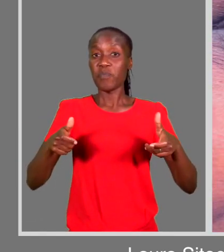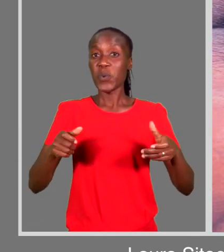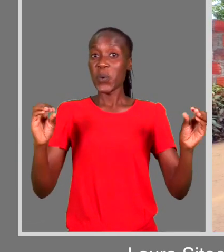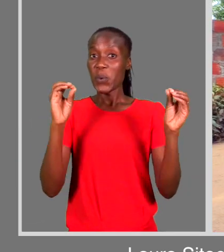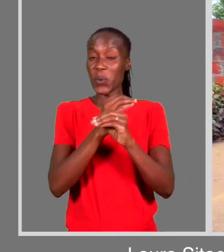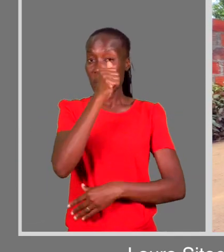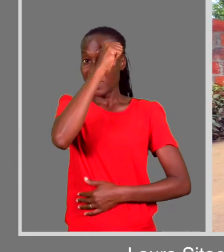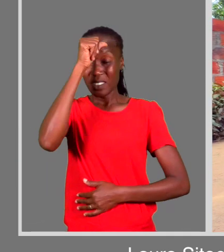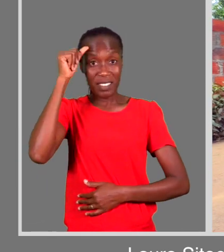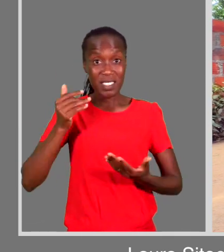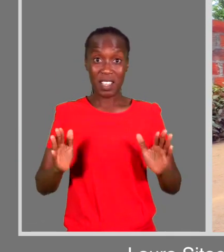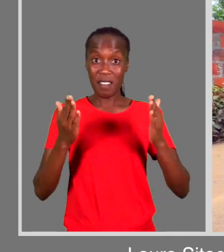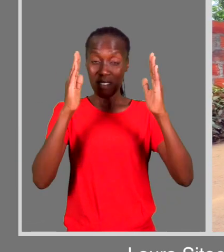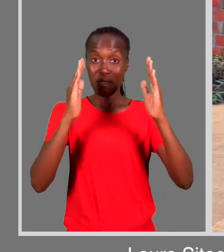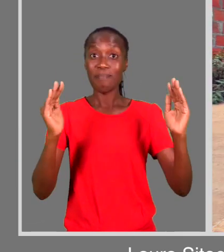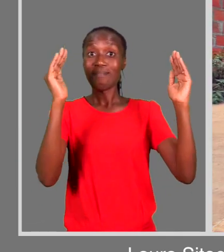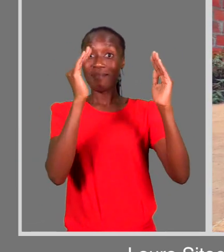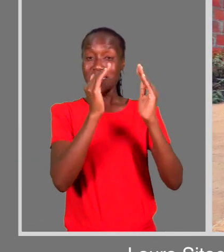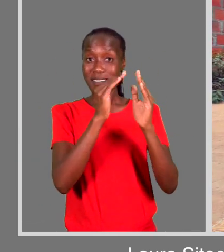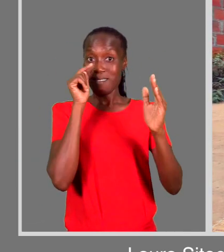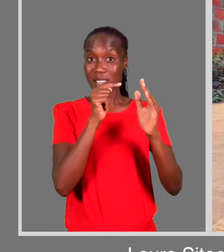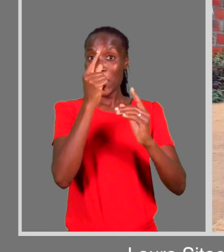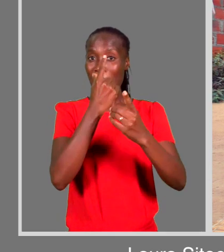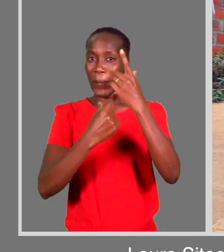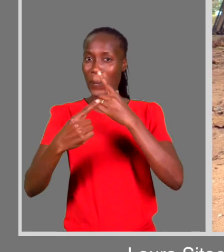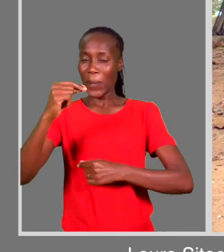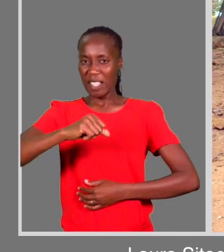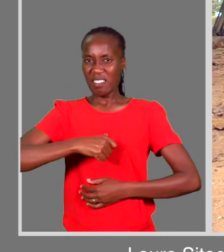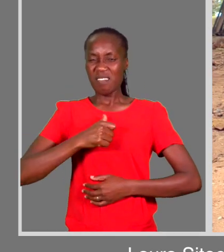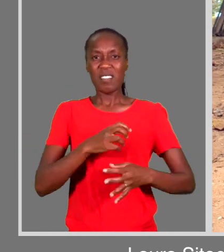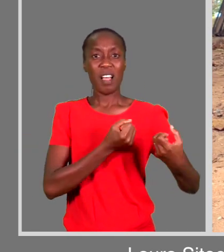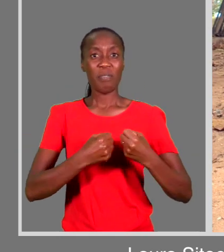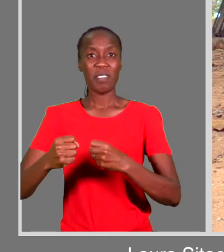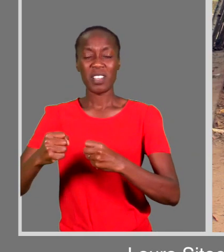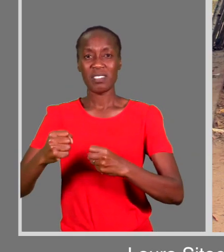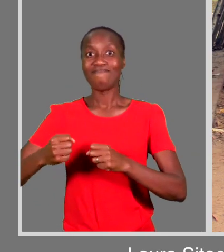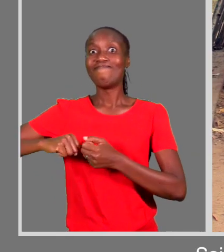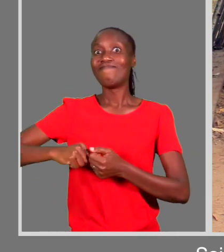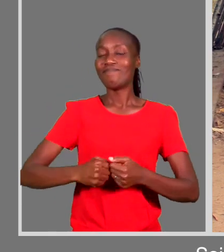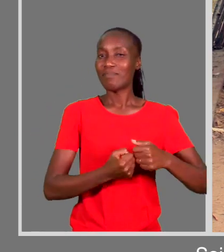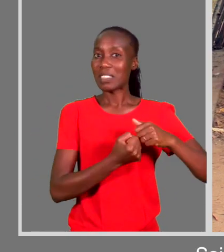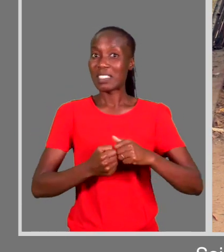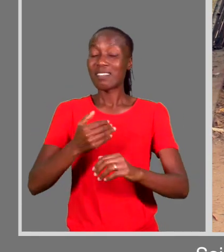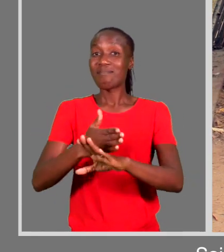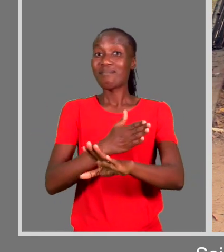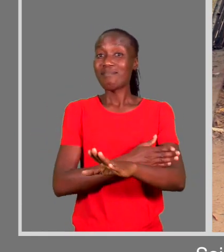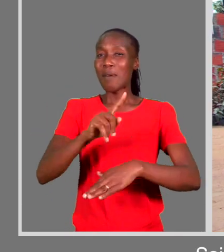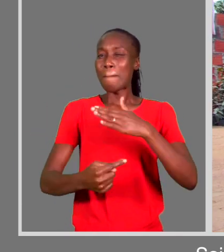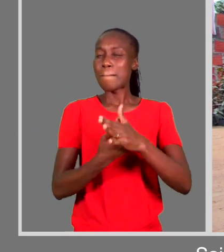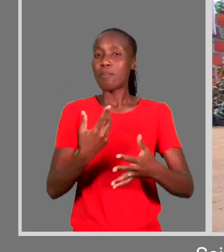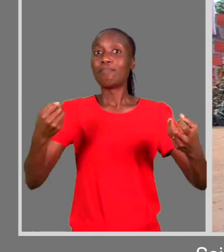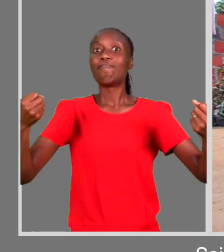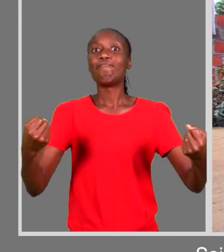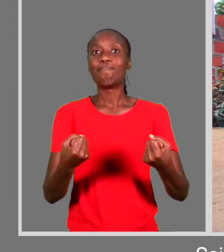Laura Citoio vive no Matolario. Sem cadeira de rodas, a sua vida é difícil. Sair de casa